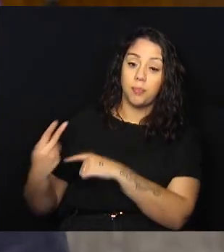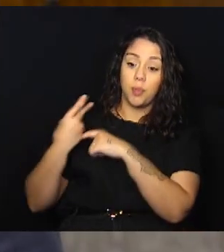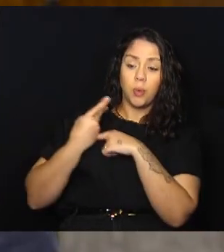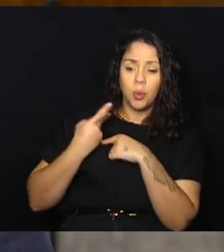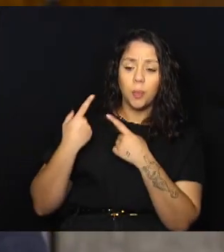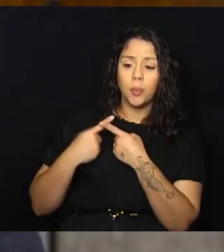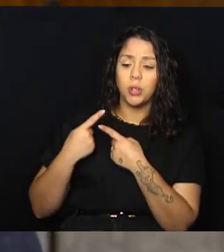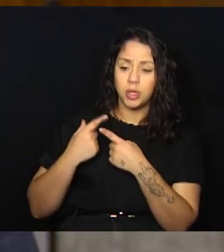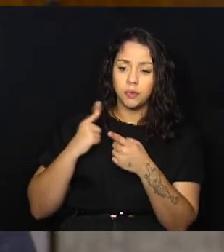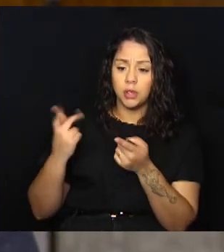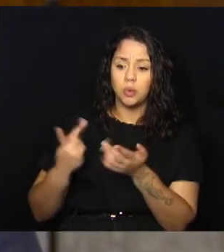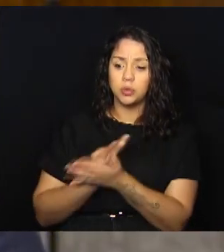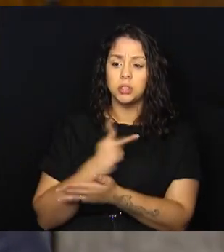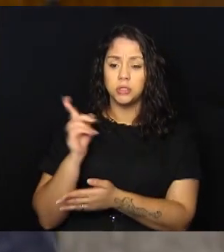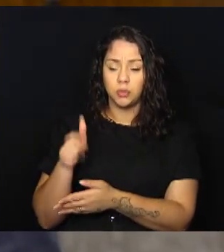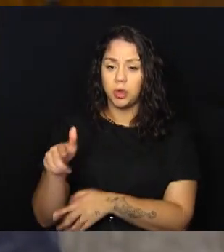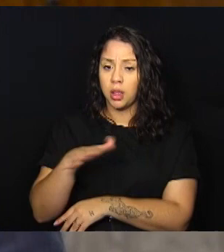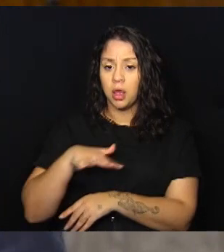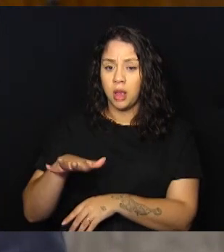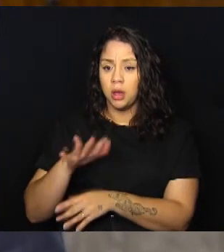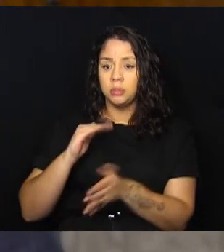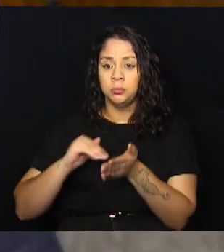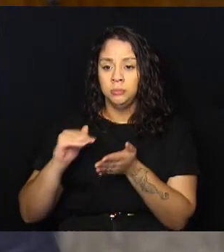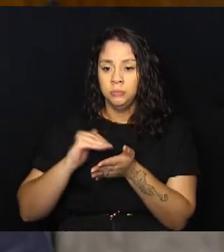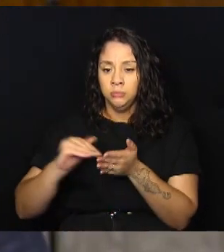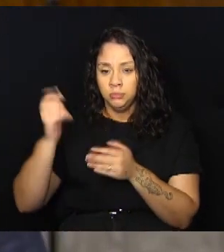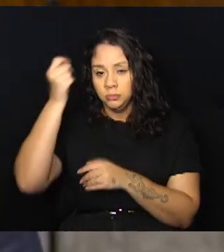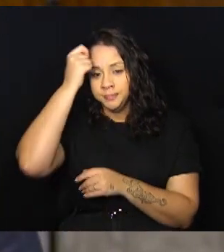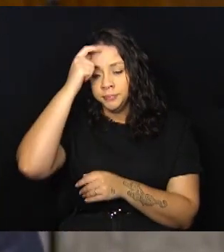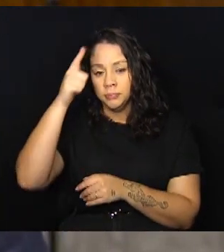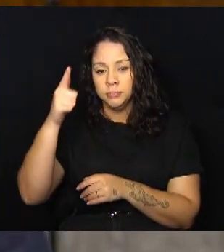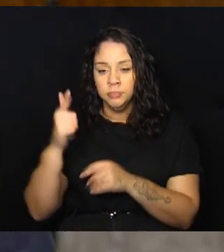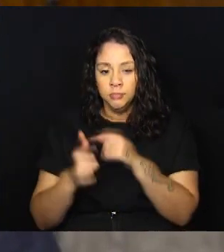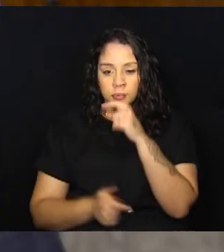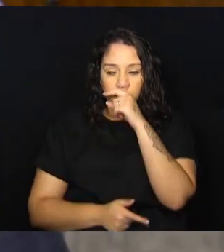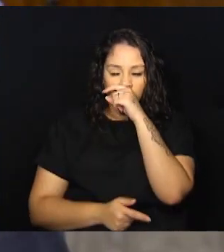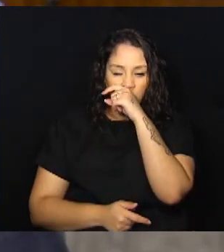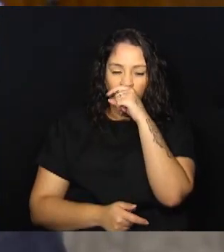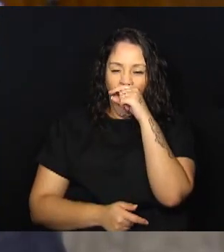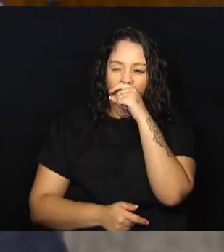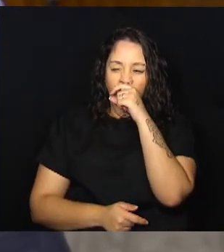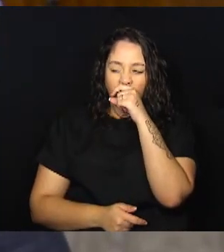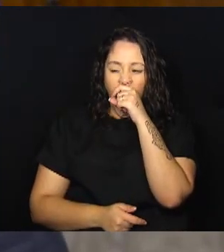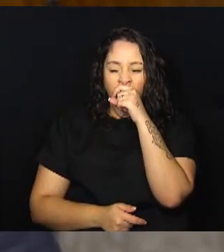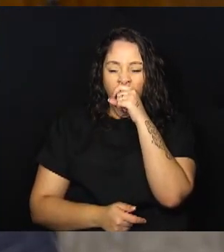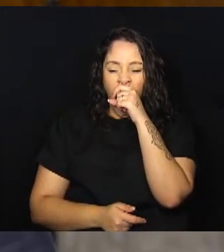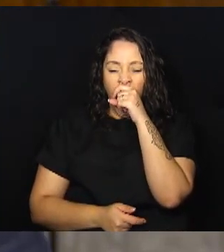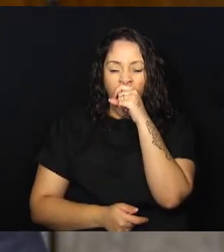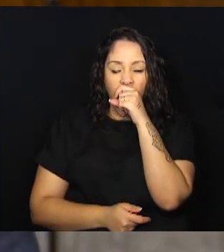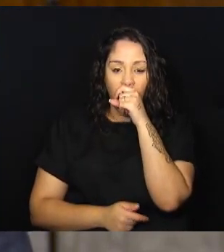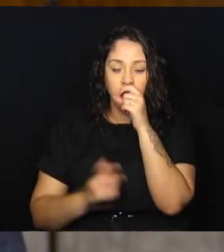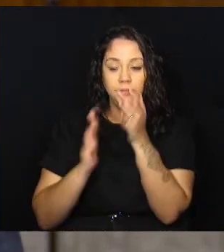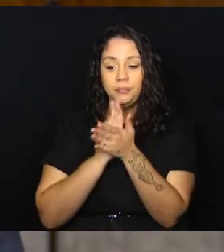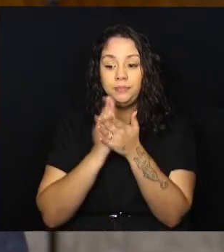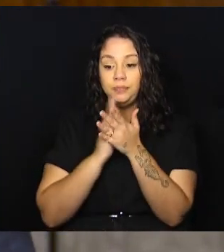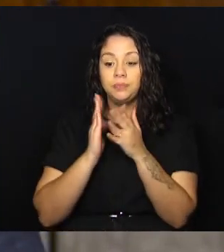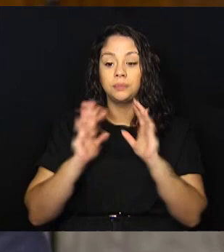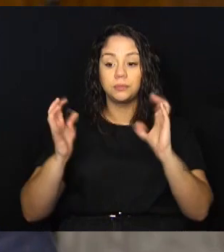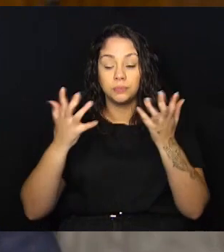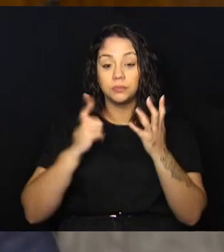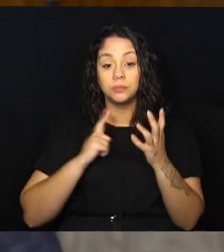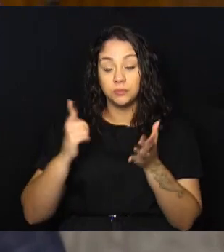me procurando por conta de uma situação que envolve a Secretaria de Cultura. O que ocorre? Quando algum evento é